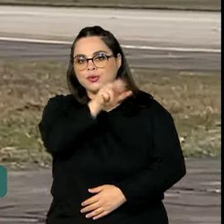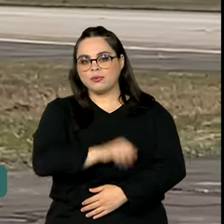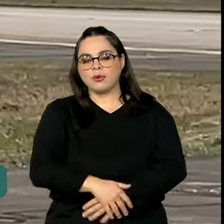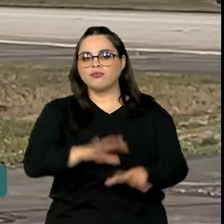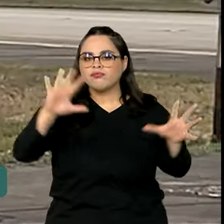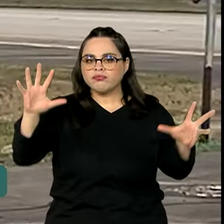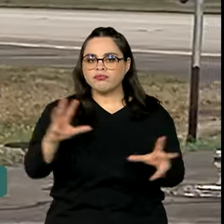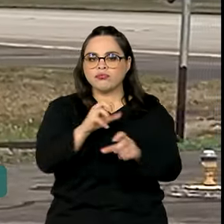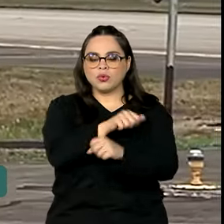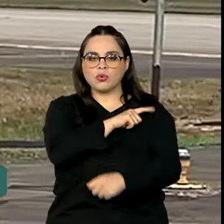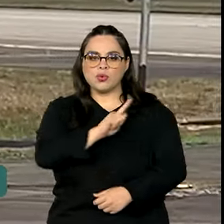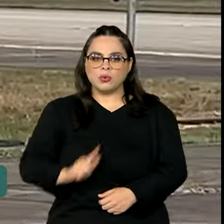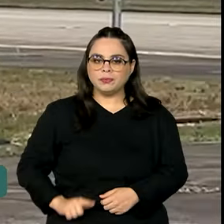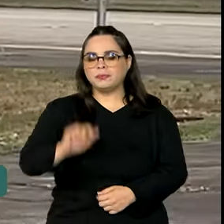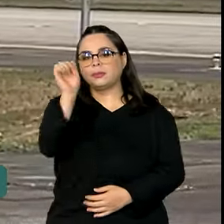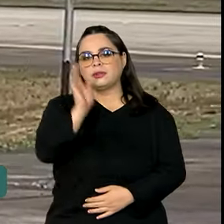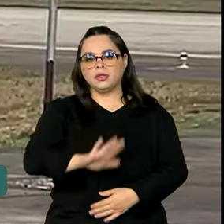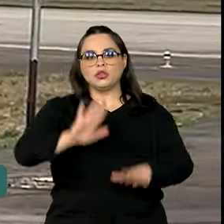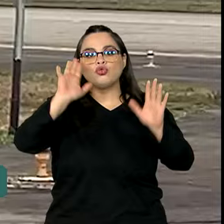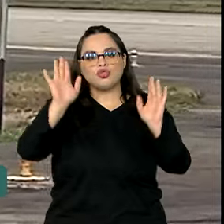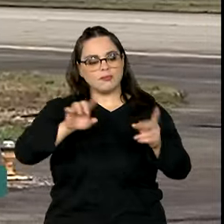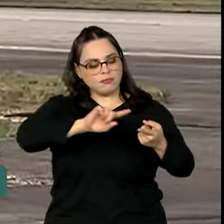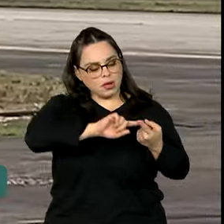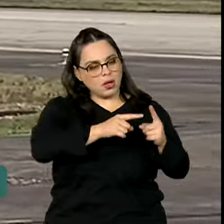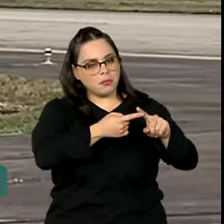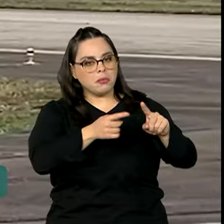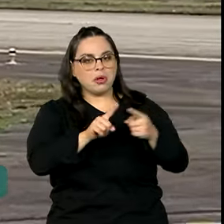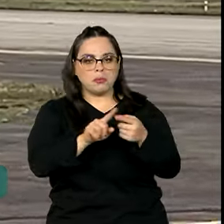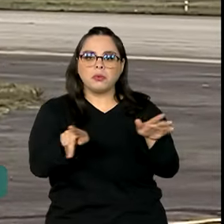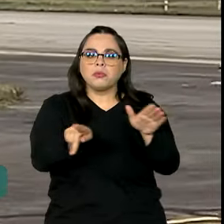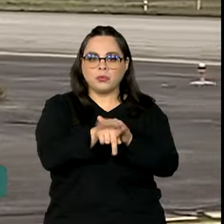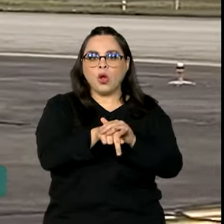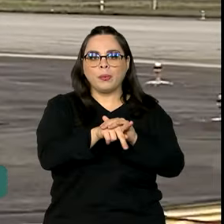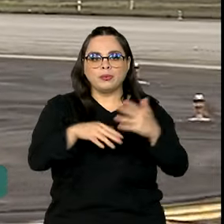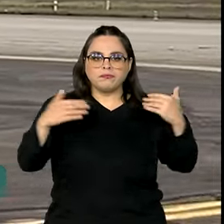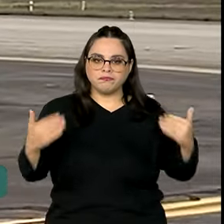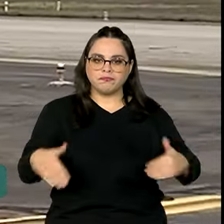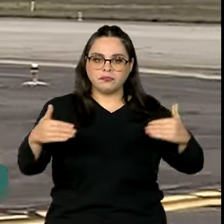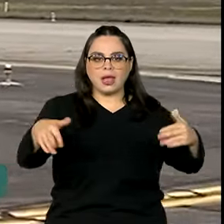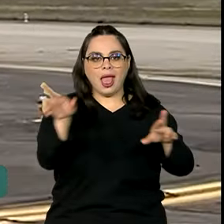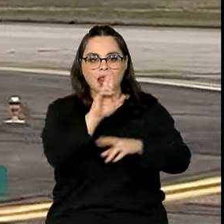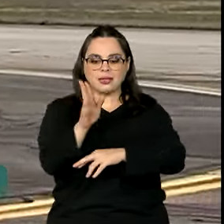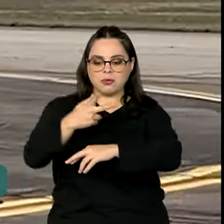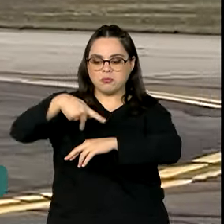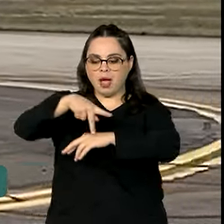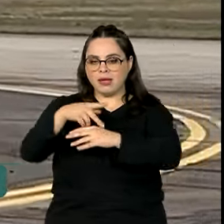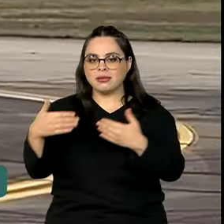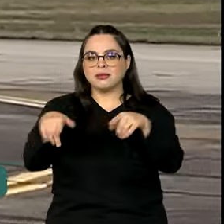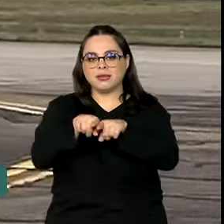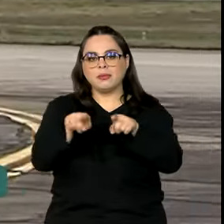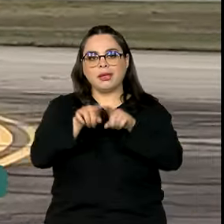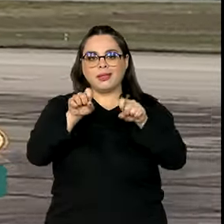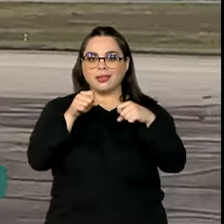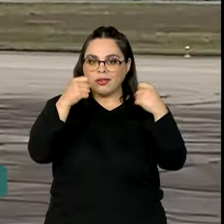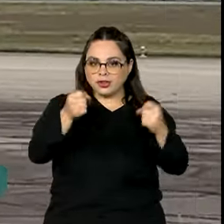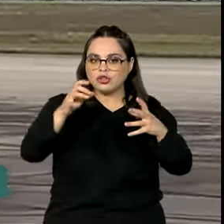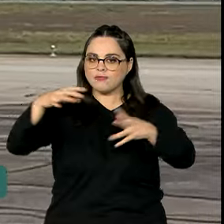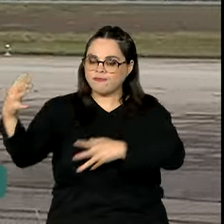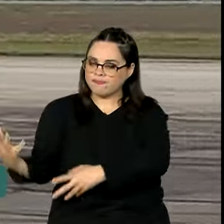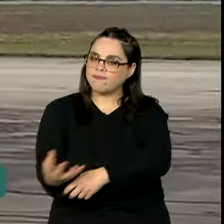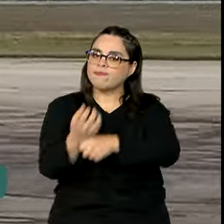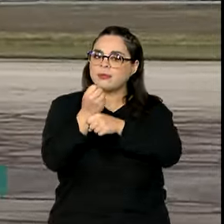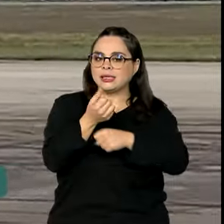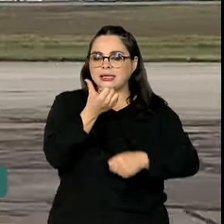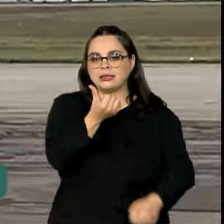No total, o governo brasileiro, em operação conjunta dos Ministérios das Relações Exteriores e da Defesa, já retirou do